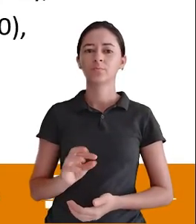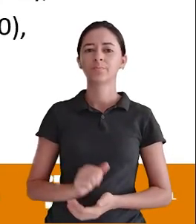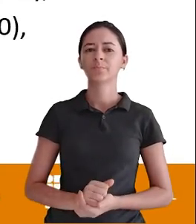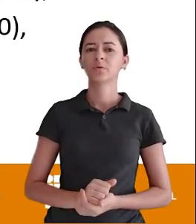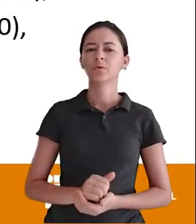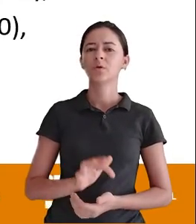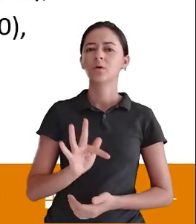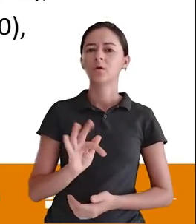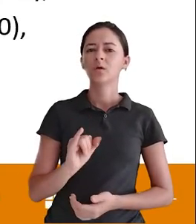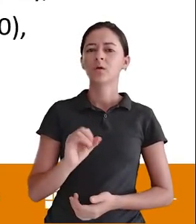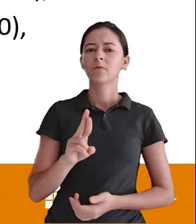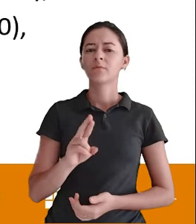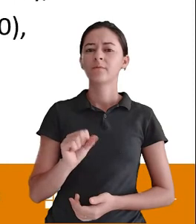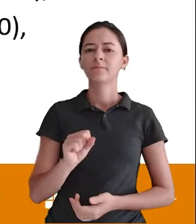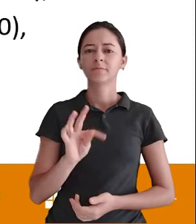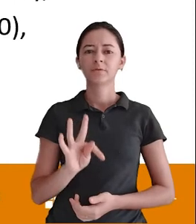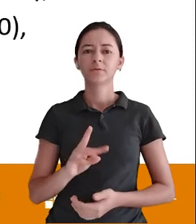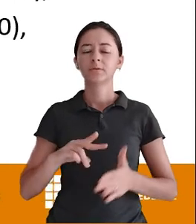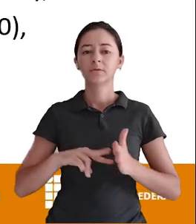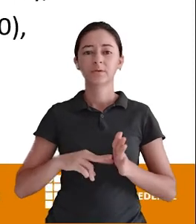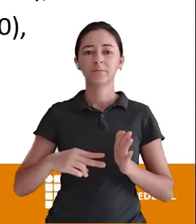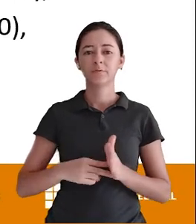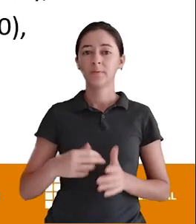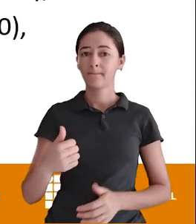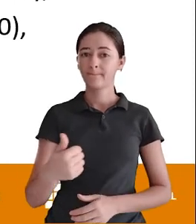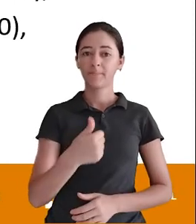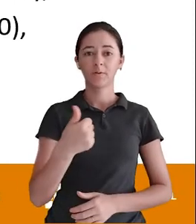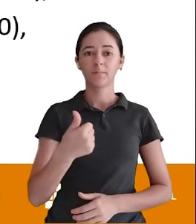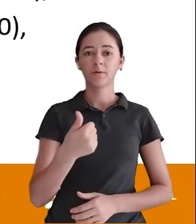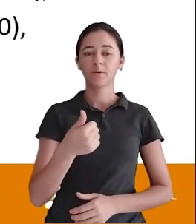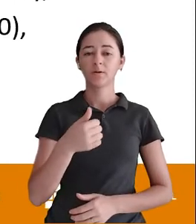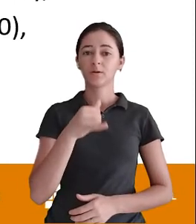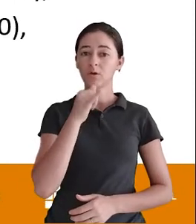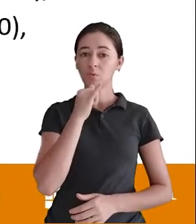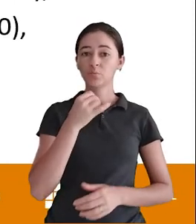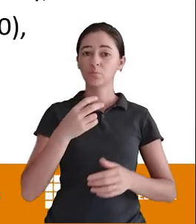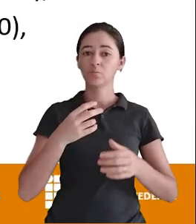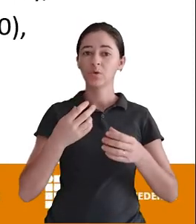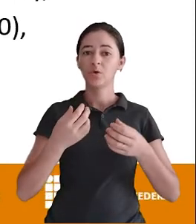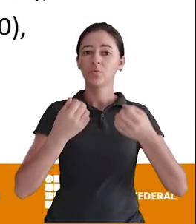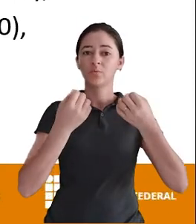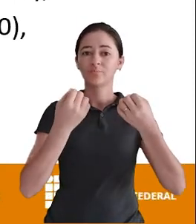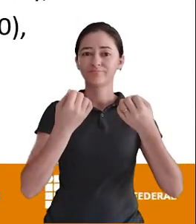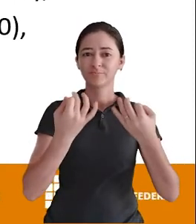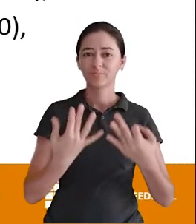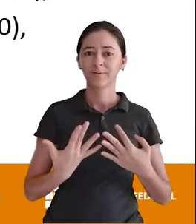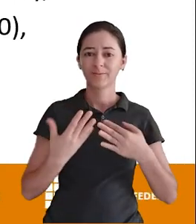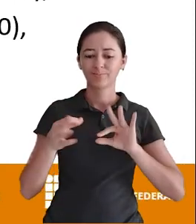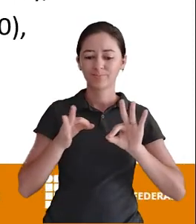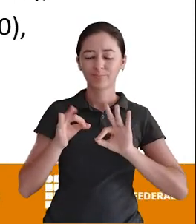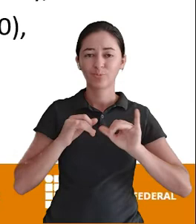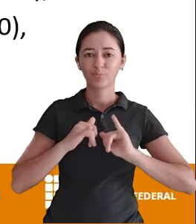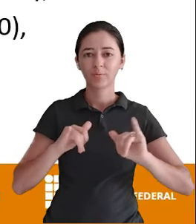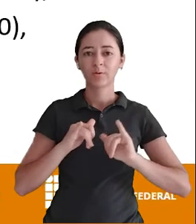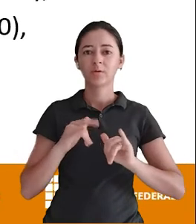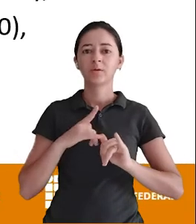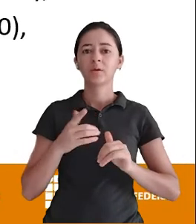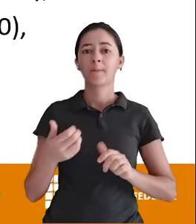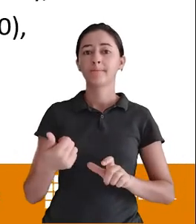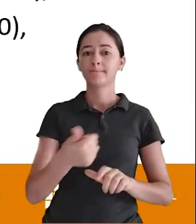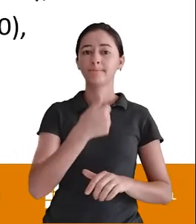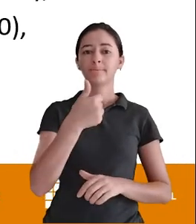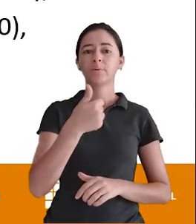primeiro Ou seja Eu vou dizer para o cara Esse moleque aí Vai ser o primeirão de tudo Tá? Ele vai ser o primeiro colocado